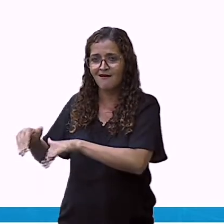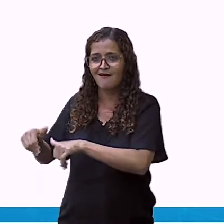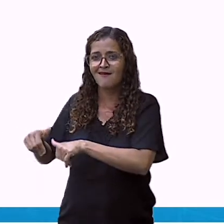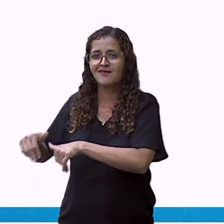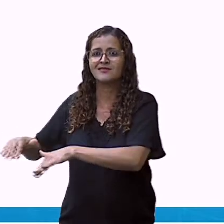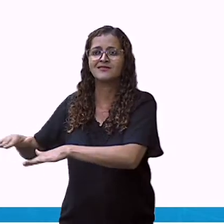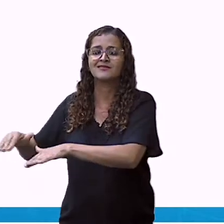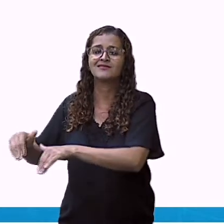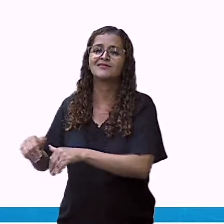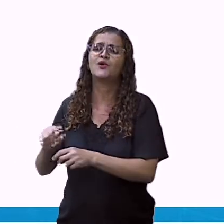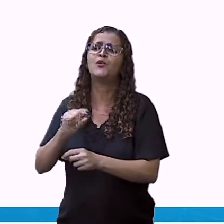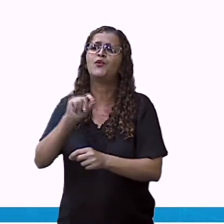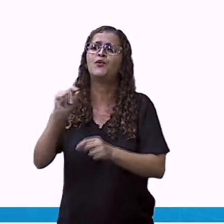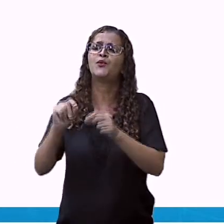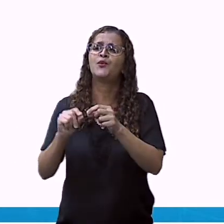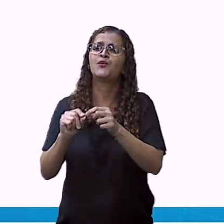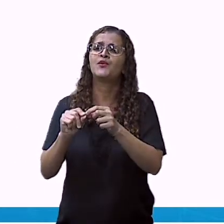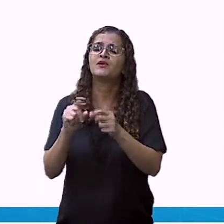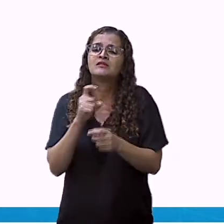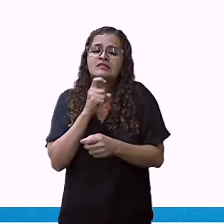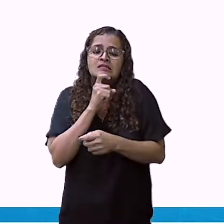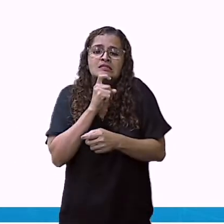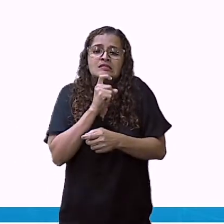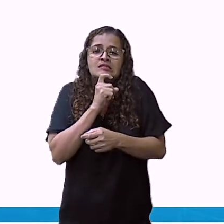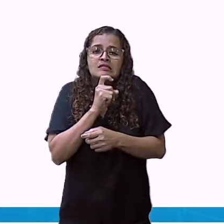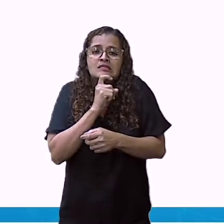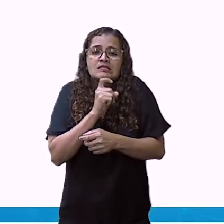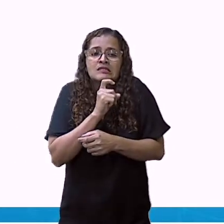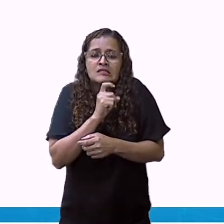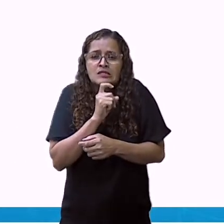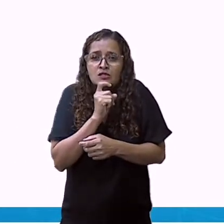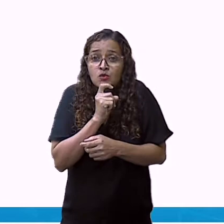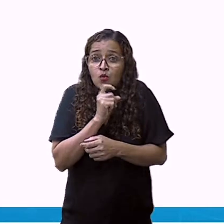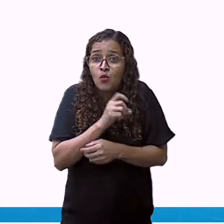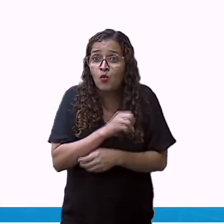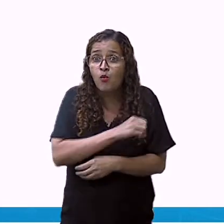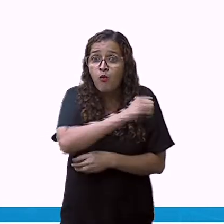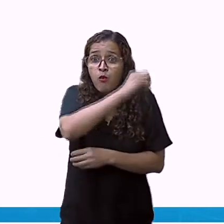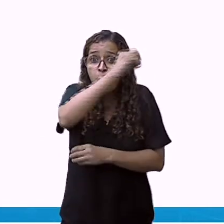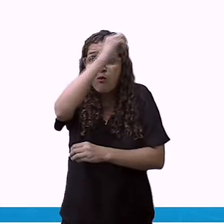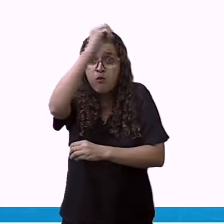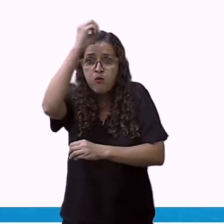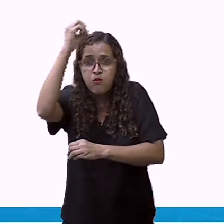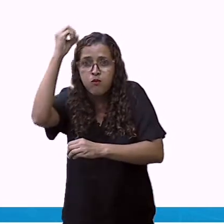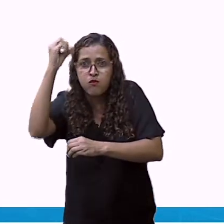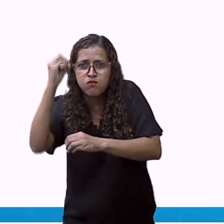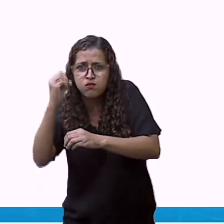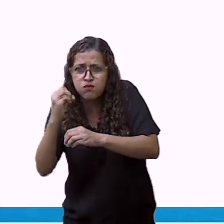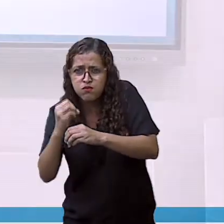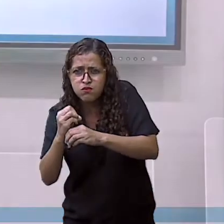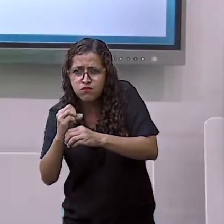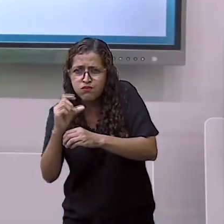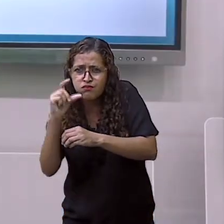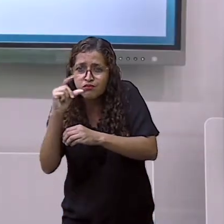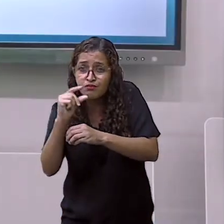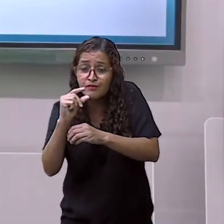dias ficam mais curtos e as noites mais longas. É o contrário do verão, não é isso?